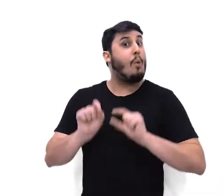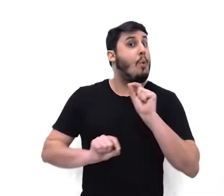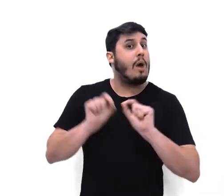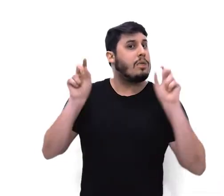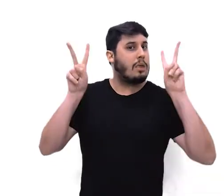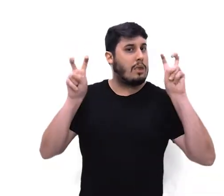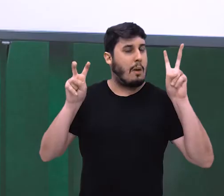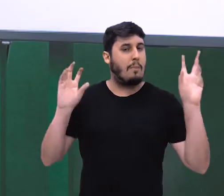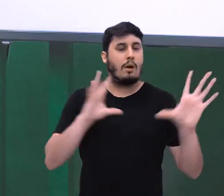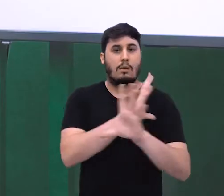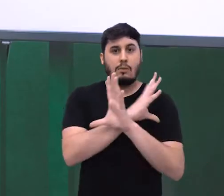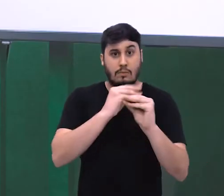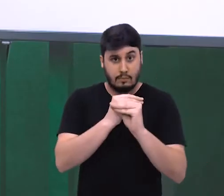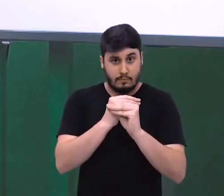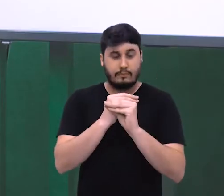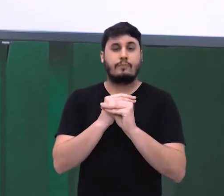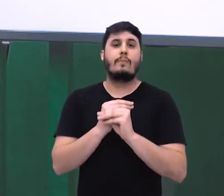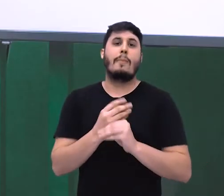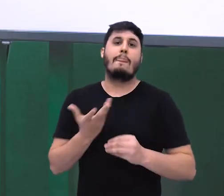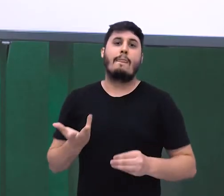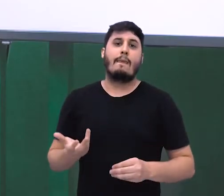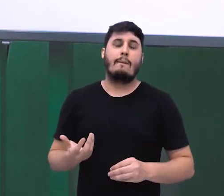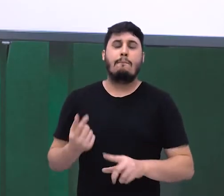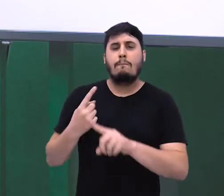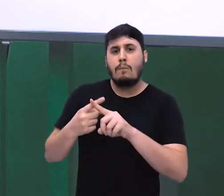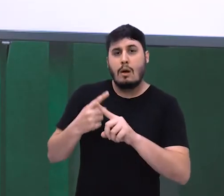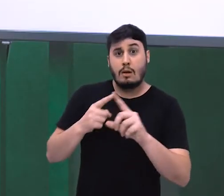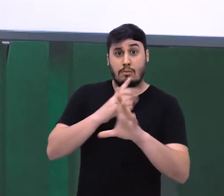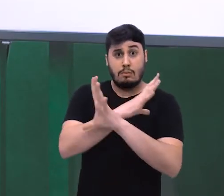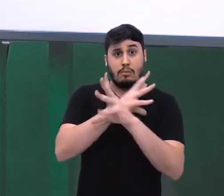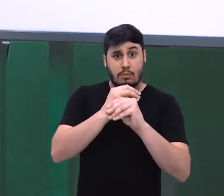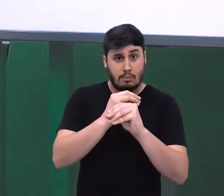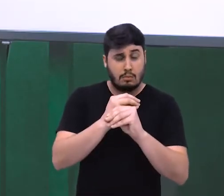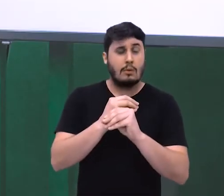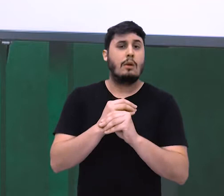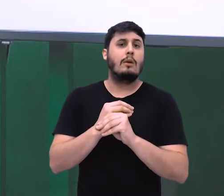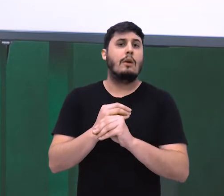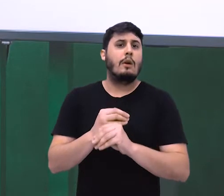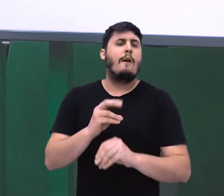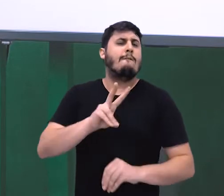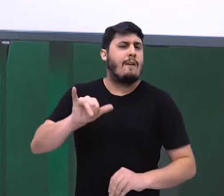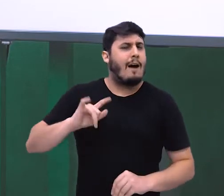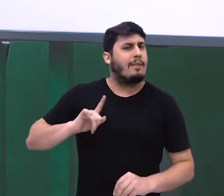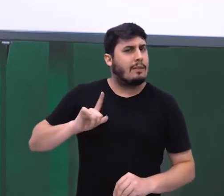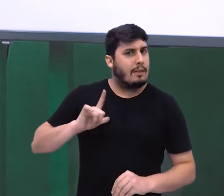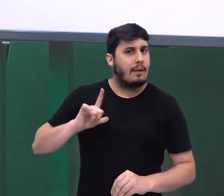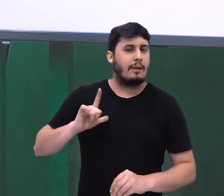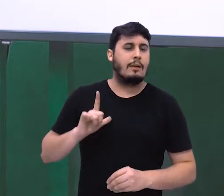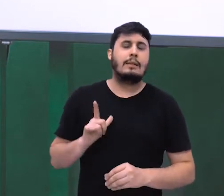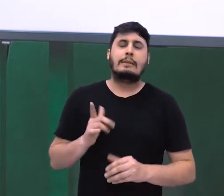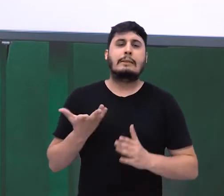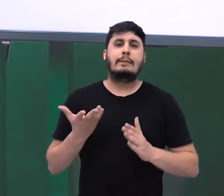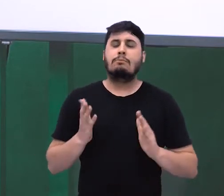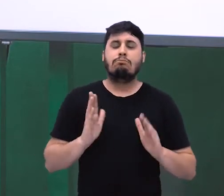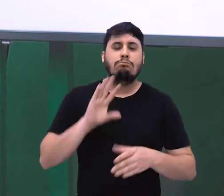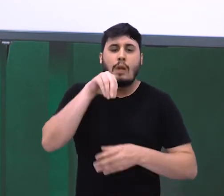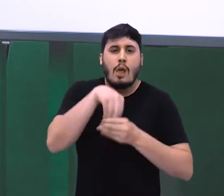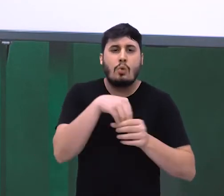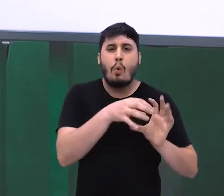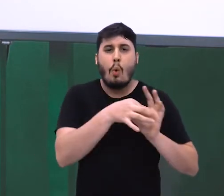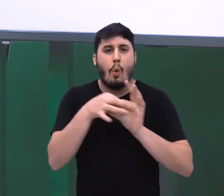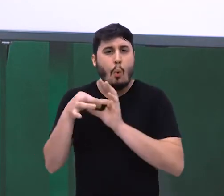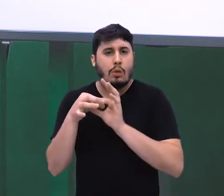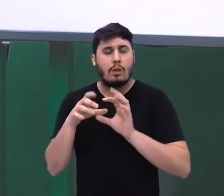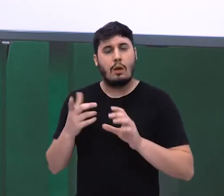conjunções. Porém, as conjunções vão aparecer muito mais numa perspectiva de